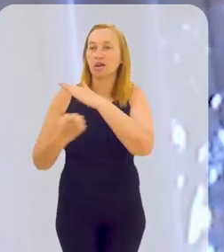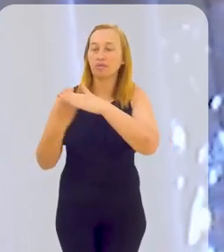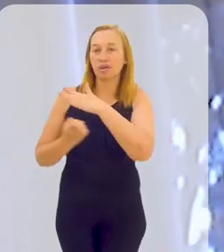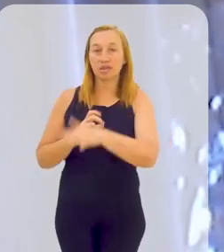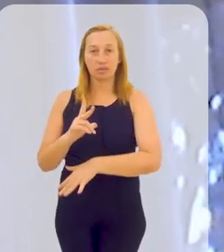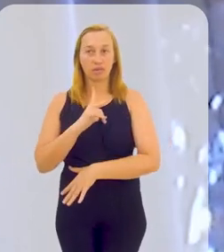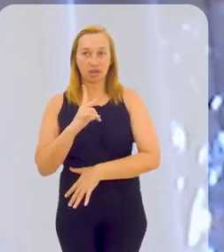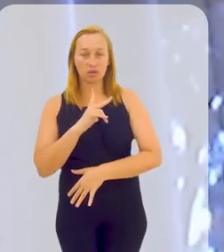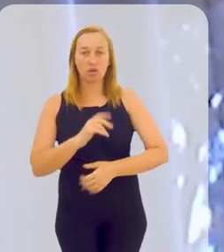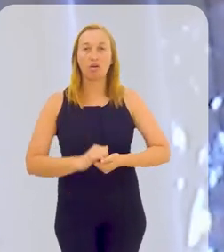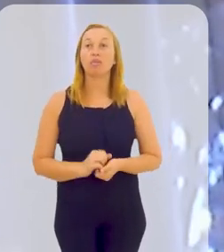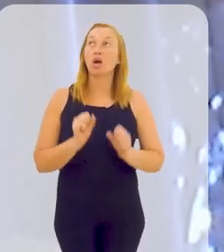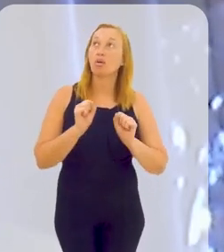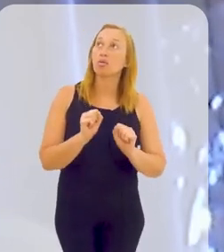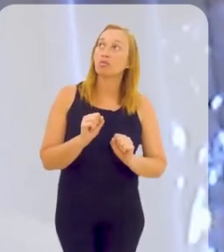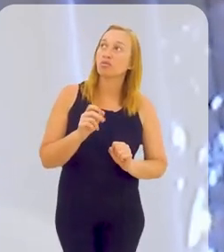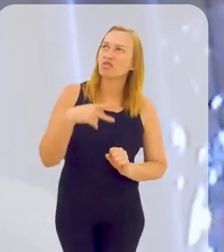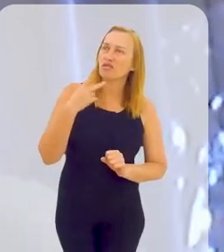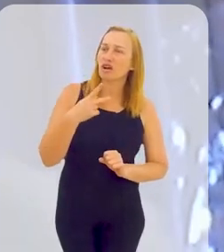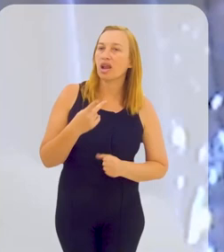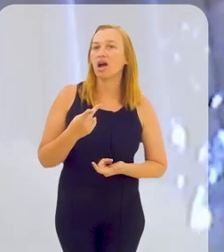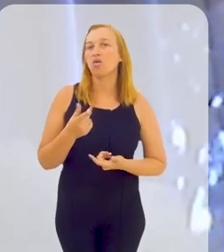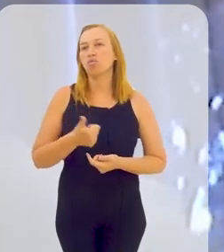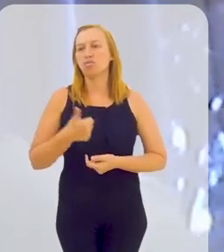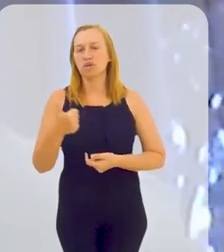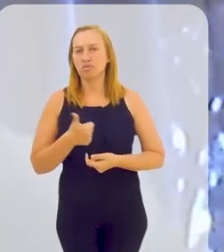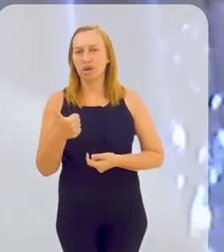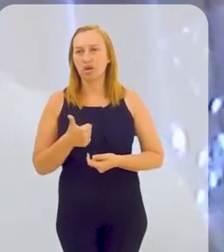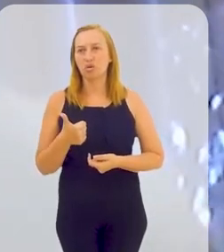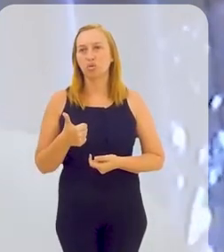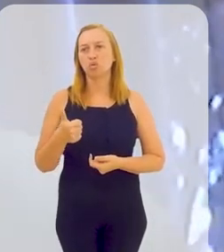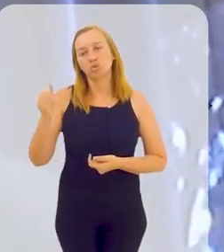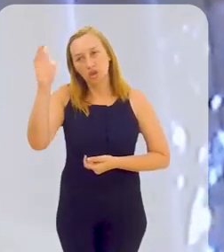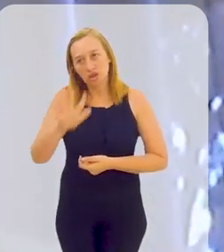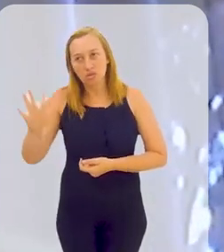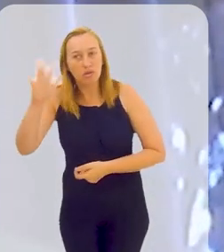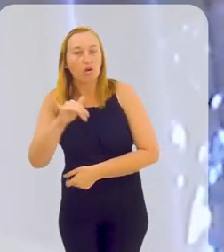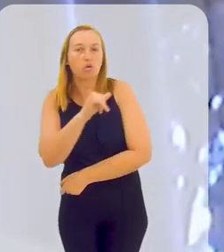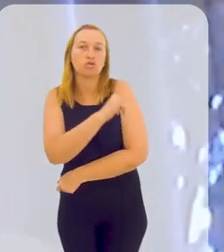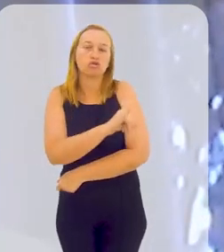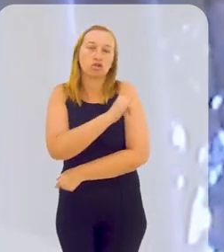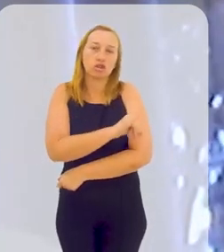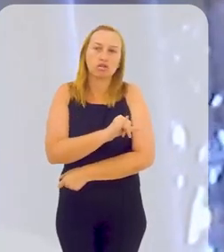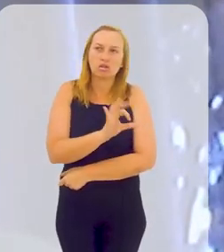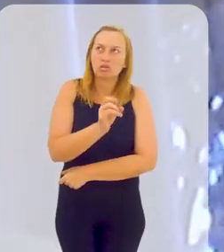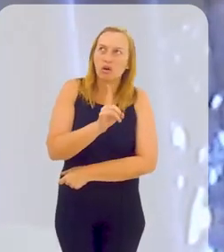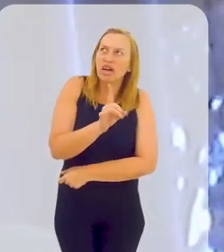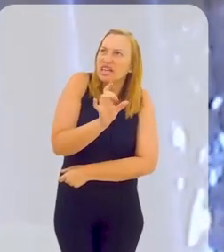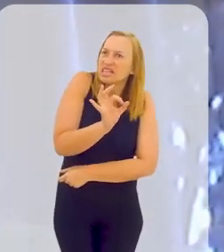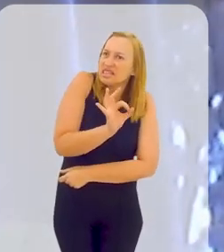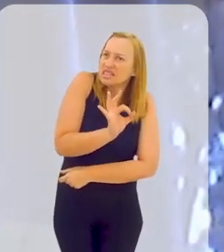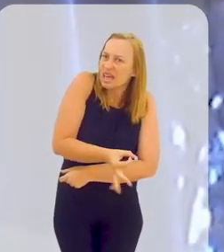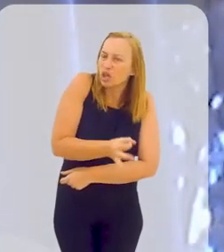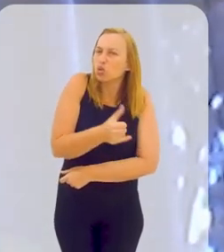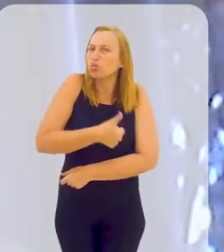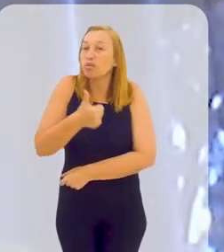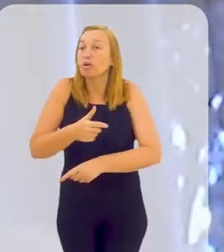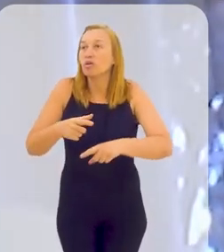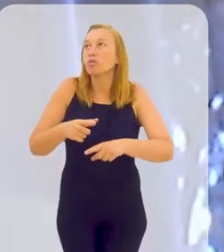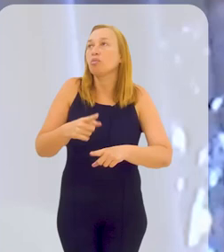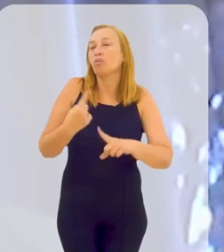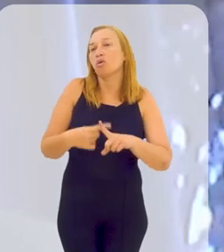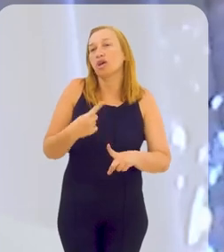privada. Diria que o primeiro grande case nacional está sendo o Rio de Janeiro. Não é exatamente o primeiro, o primeiro